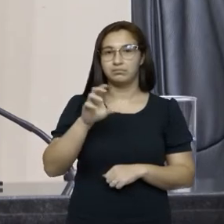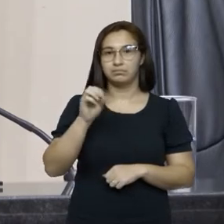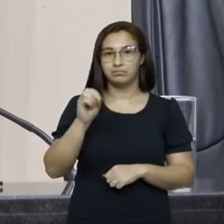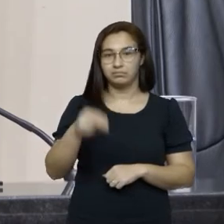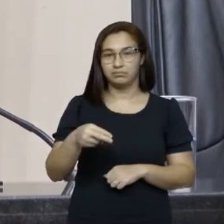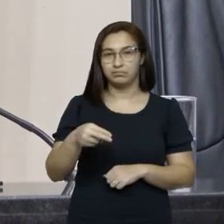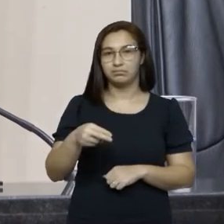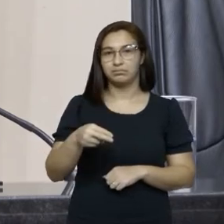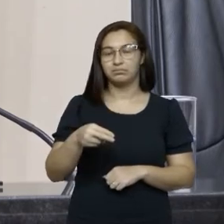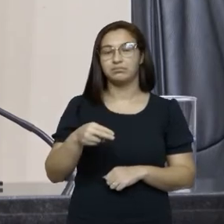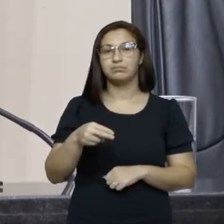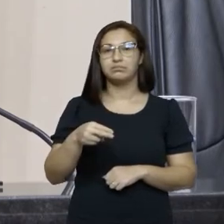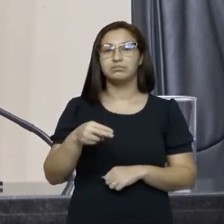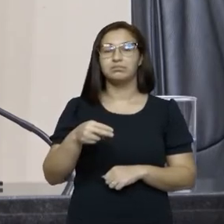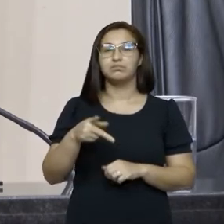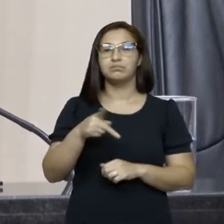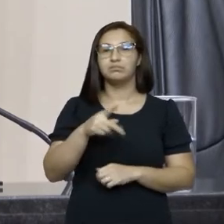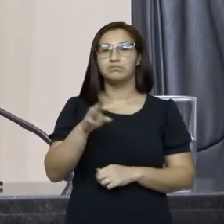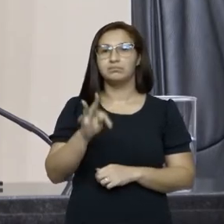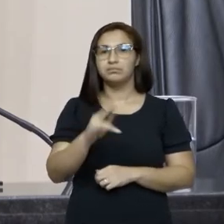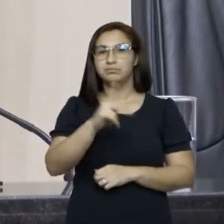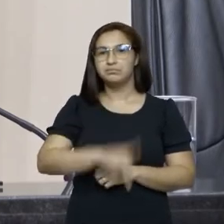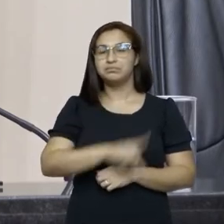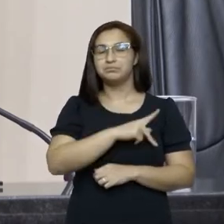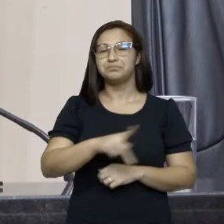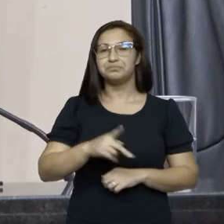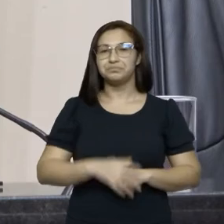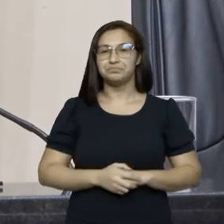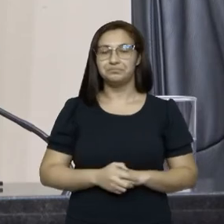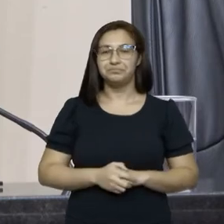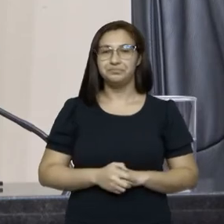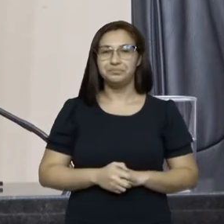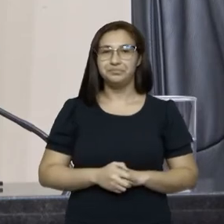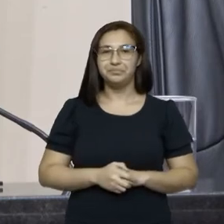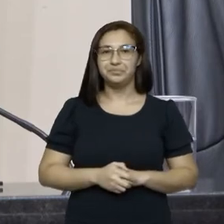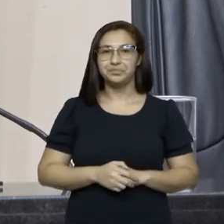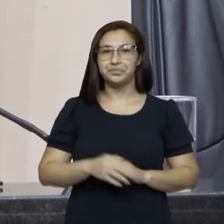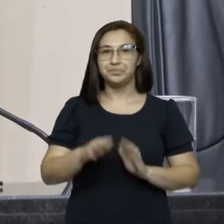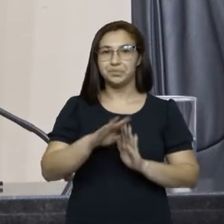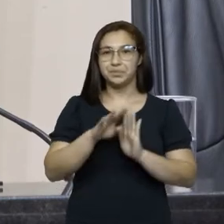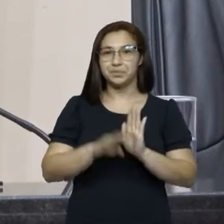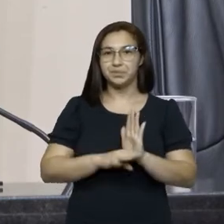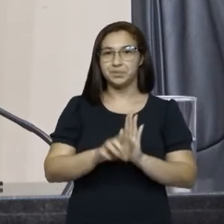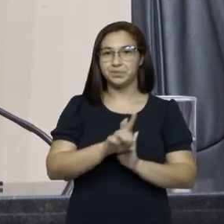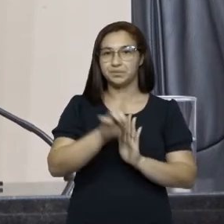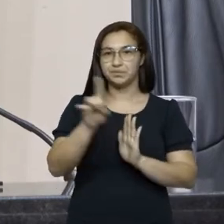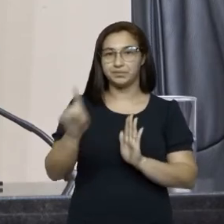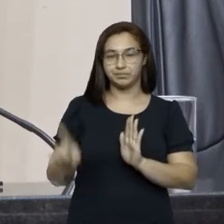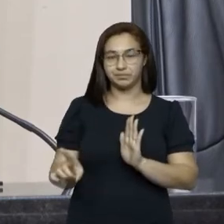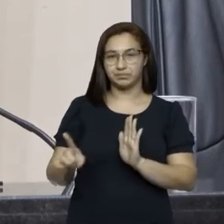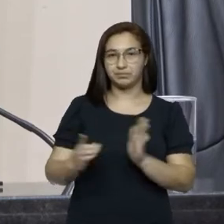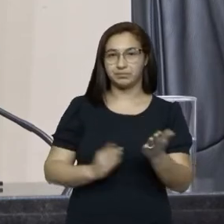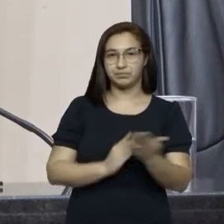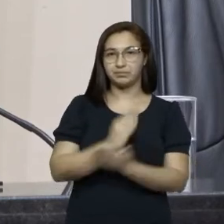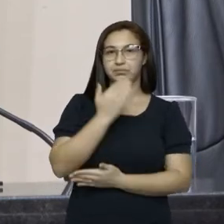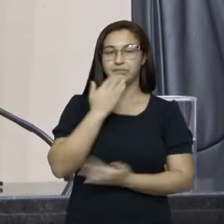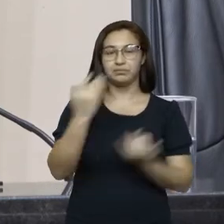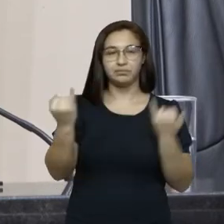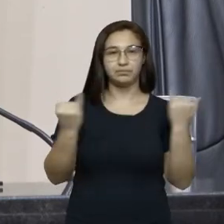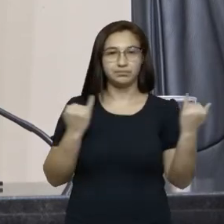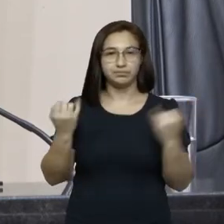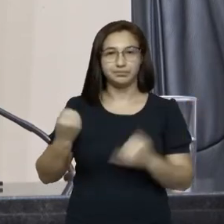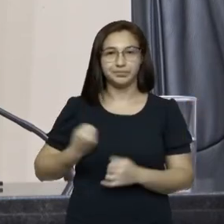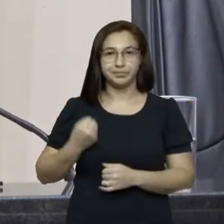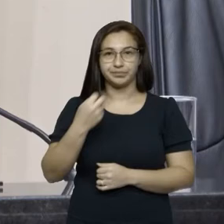Fabiano Daluz, PT. Ordem do dia. Foram aprovados os pedidos de informação nº